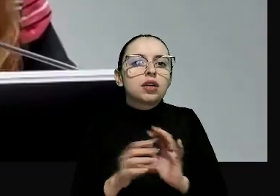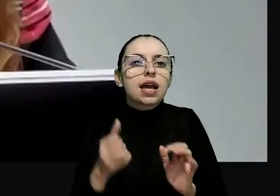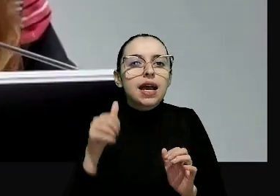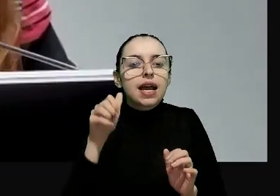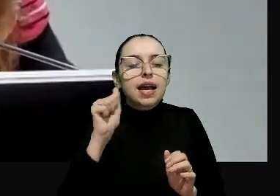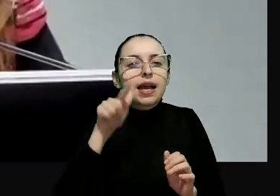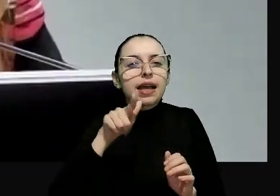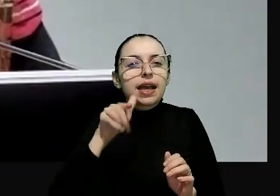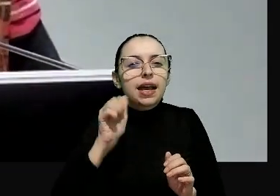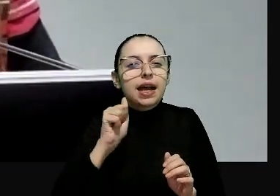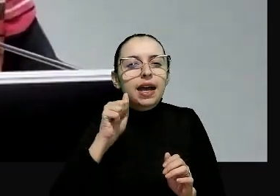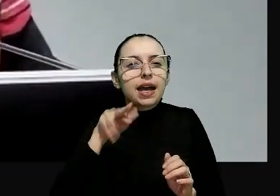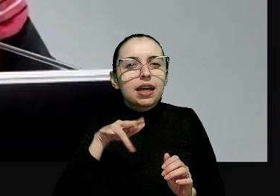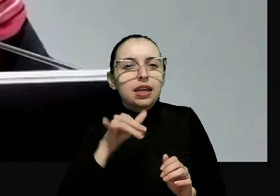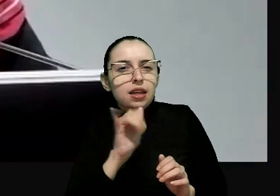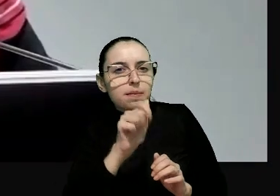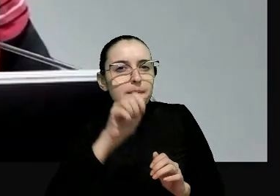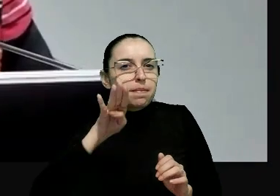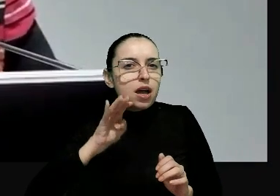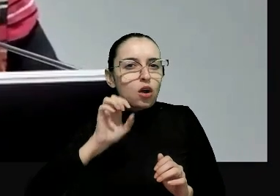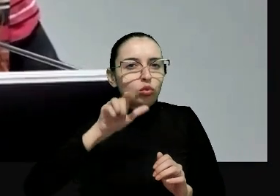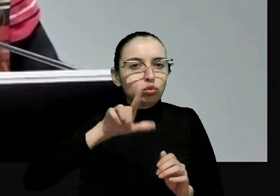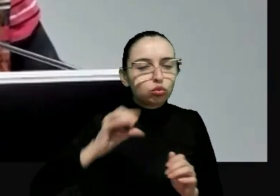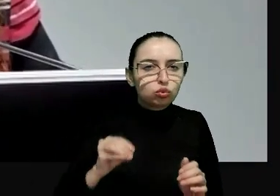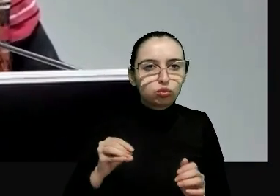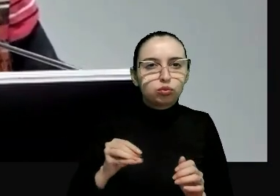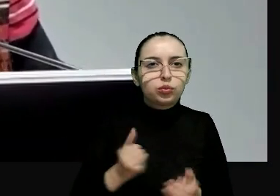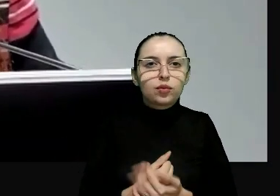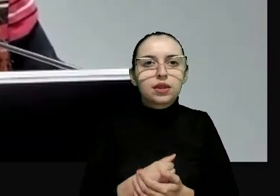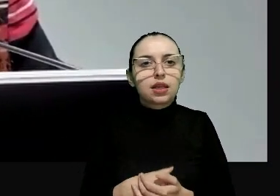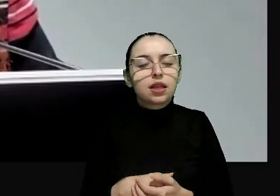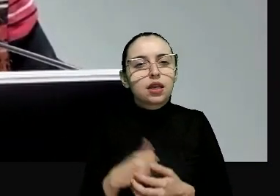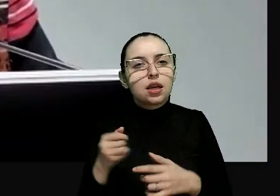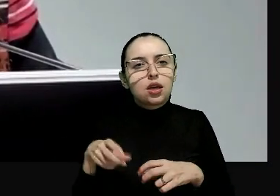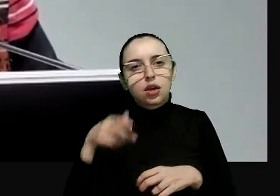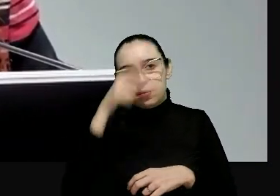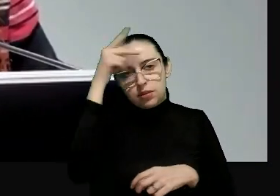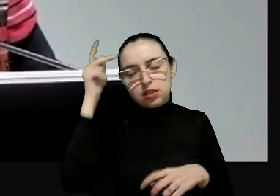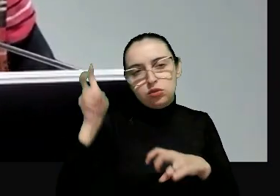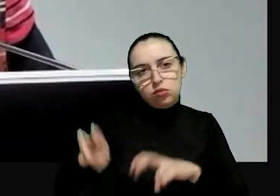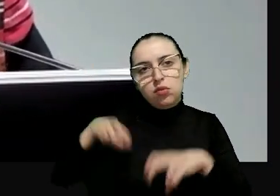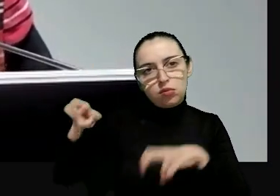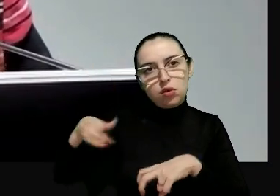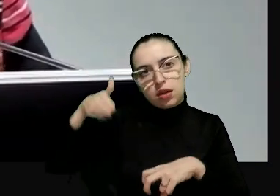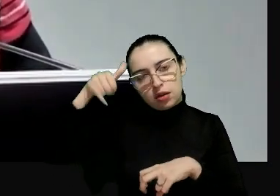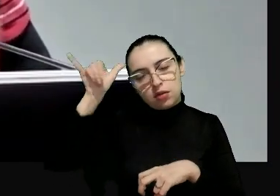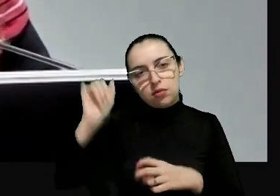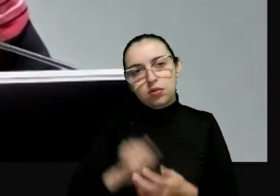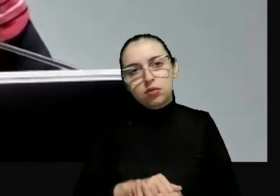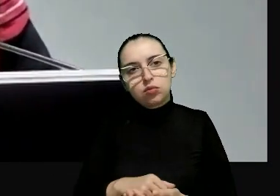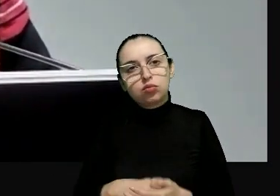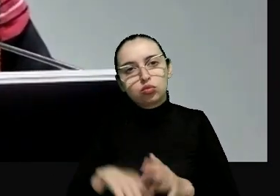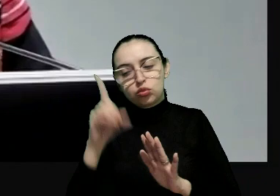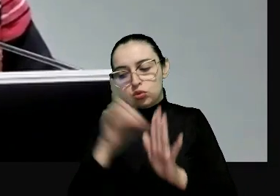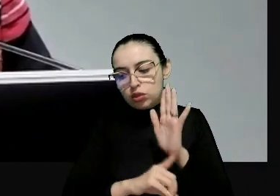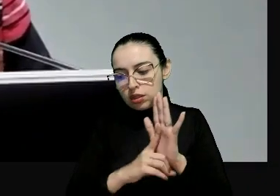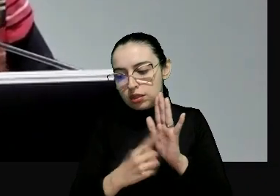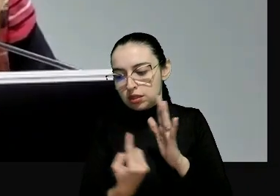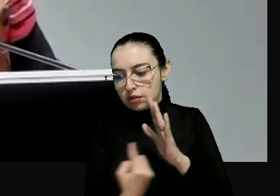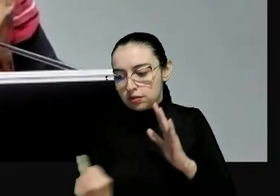de um líder rural. Caso Damião Ximenez Lopes, a primeira sentença contra o Brasil em 2006, quando o indivíduo